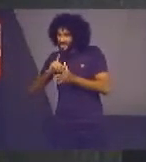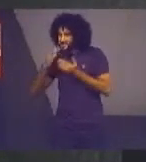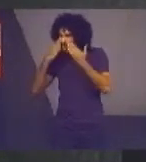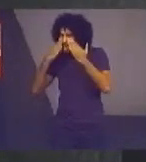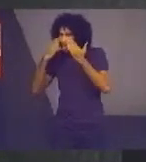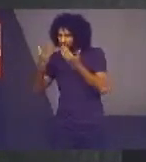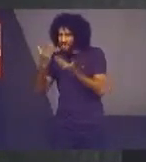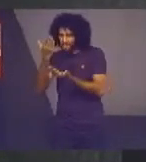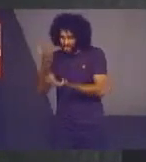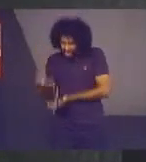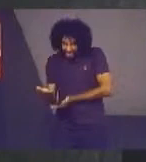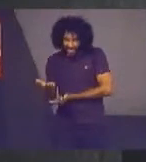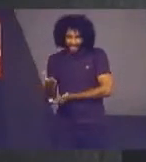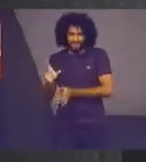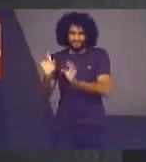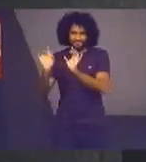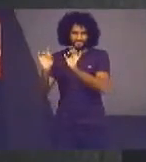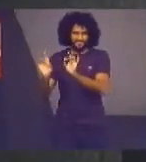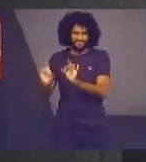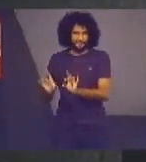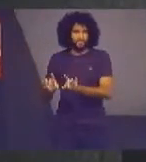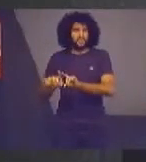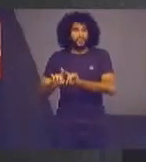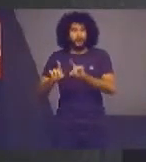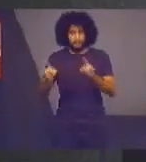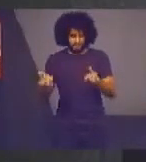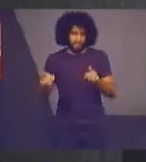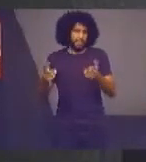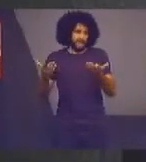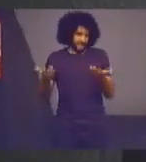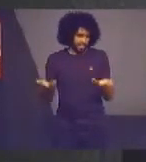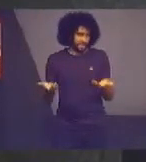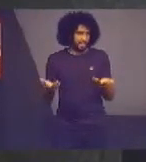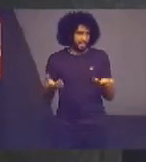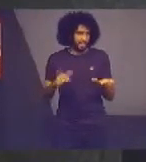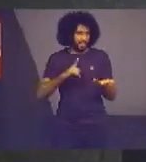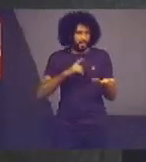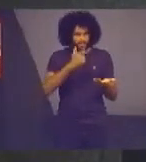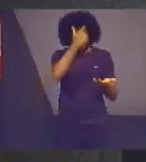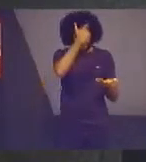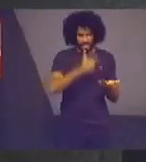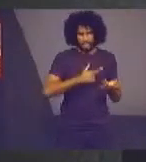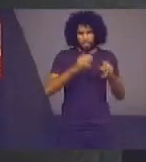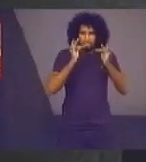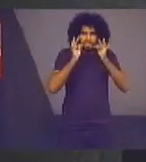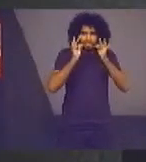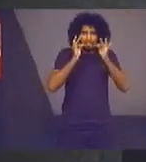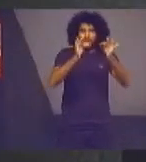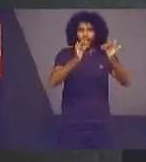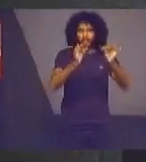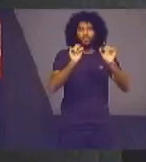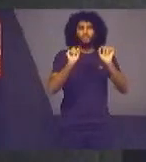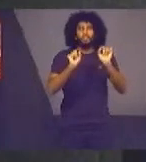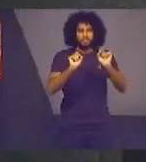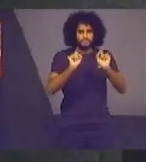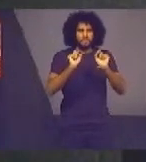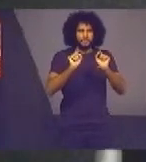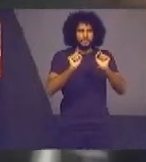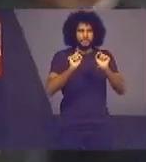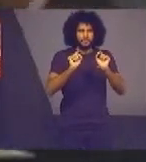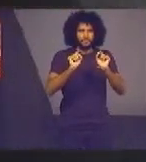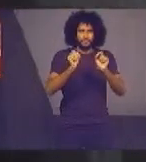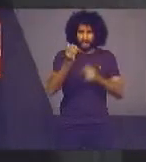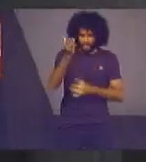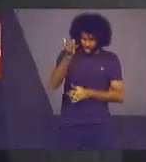Jueci Mas eu quero ser testemunha aqui De que a